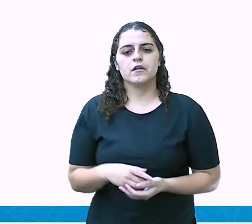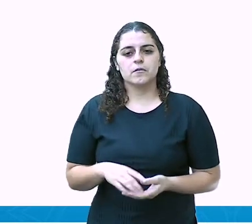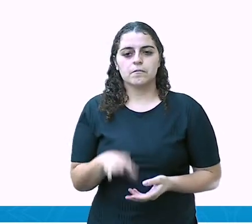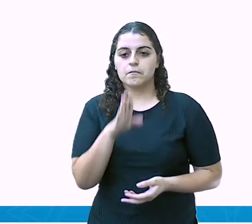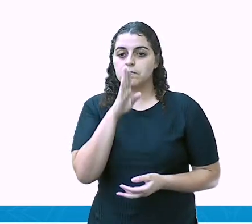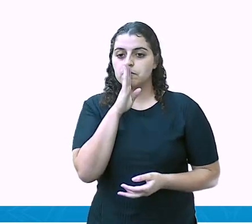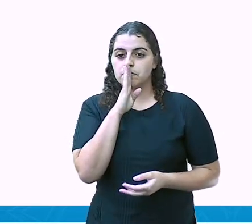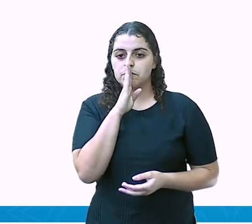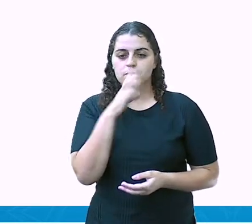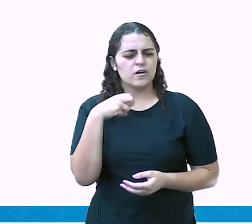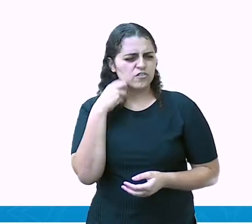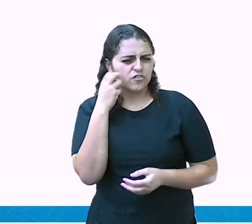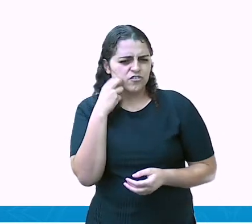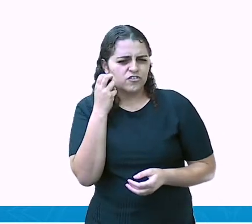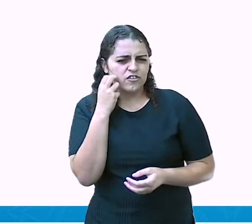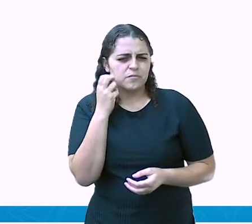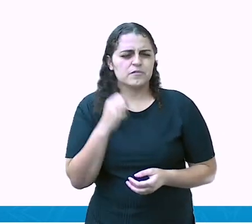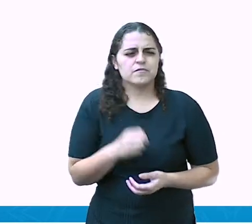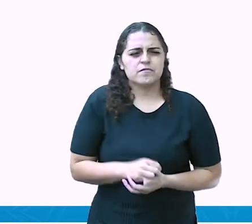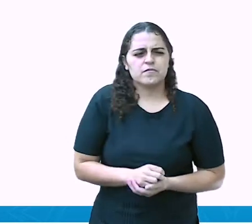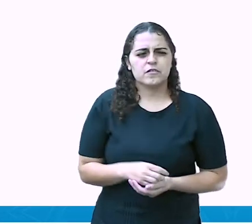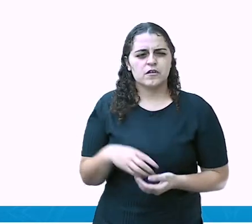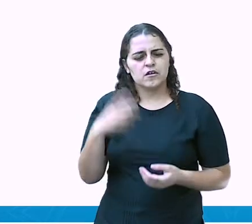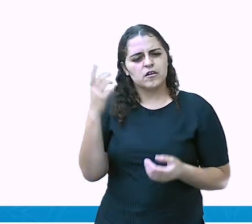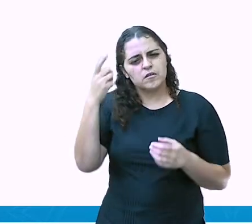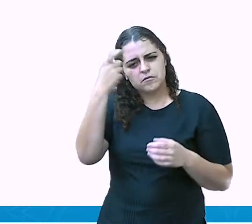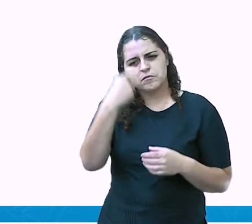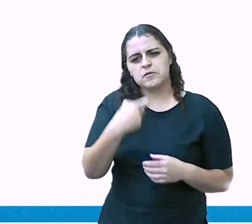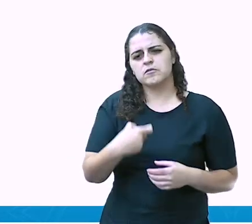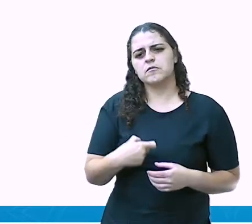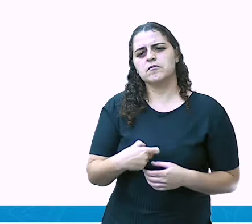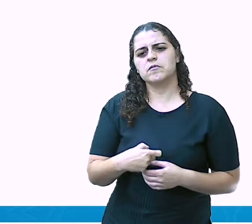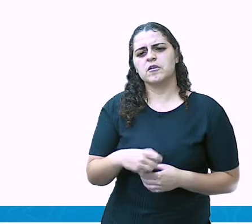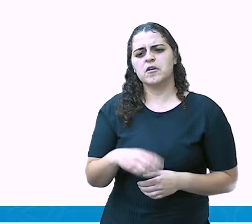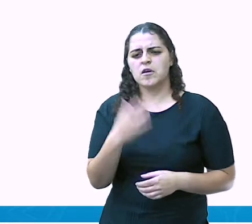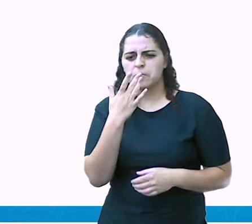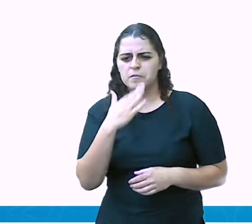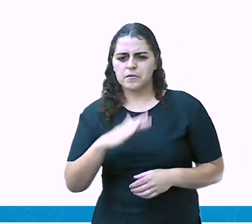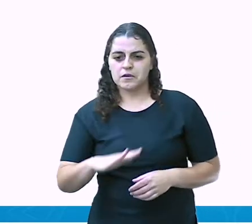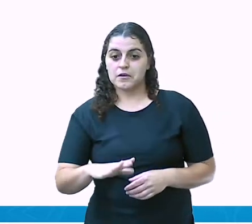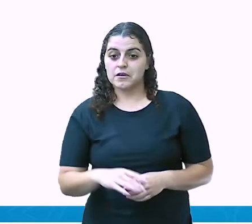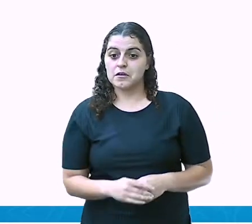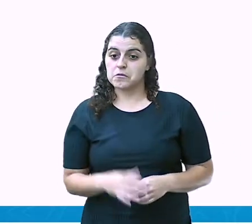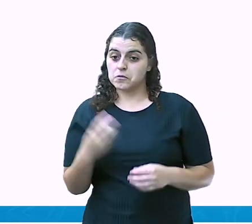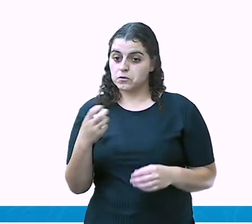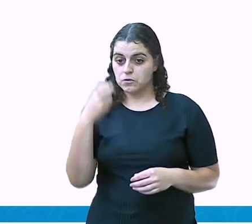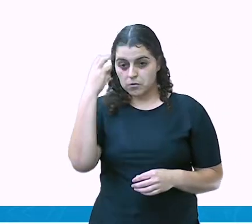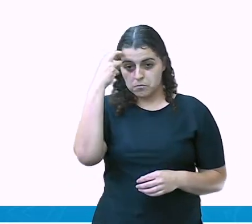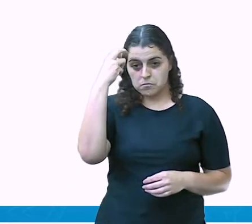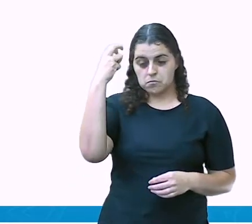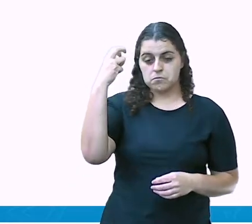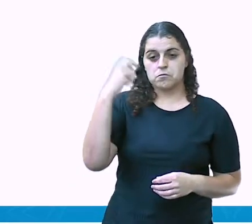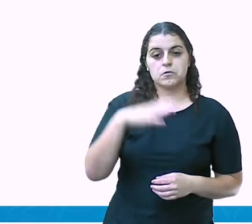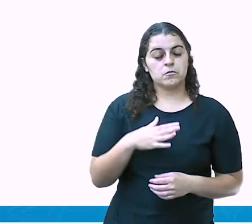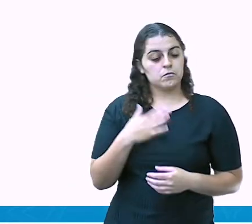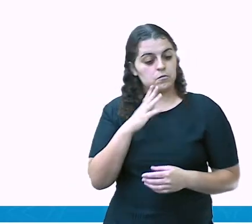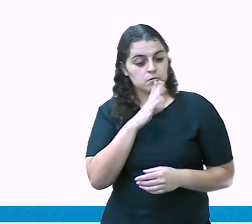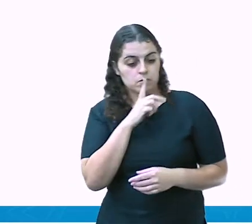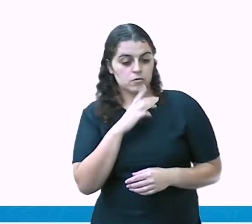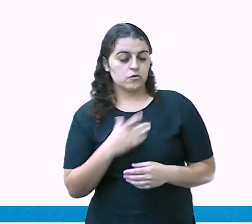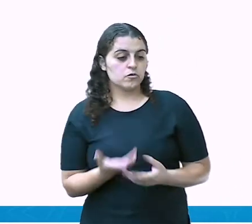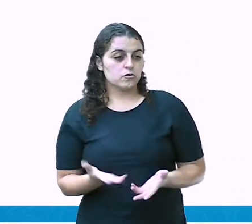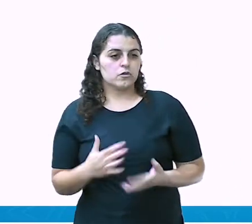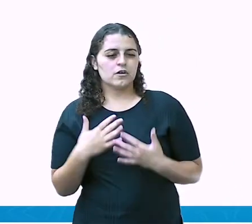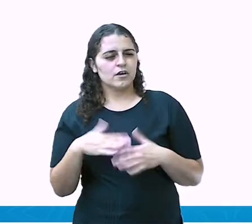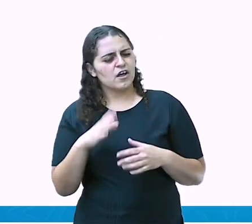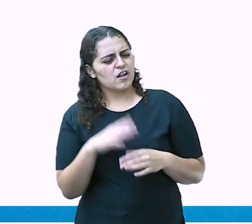como a tímida, o comportamento dela, a personalidade dela. É uma criança educada. Nossa, seu filho não interrompe a gente, né? Na hora que a gente